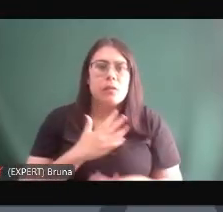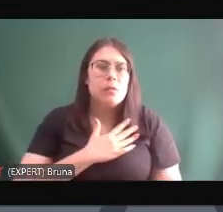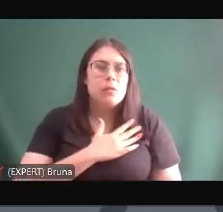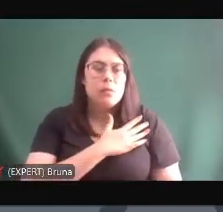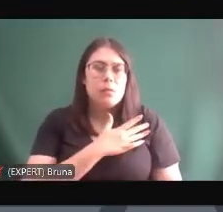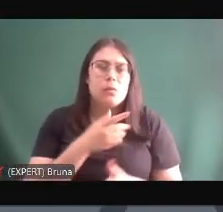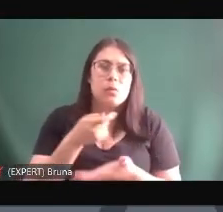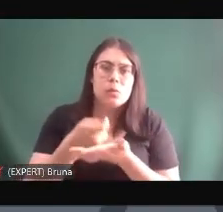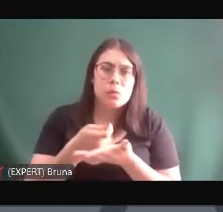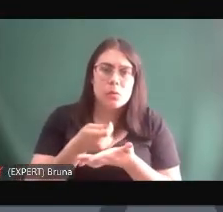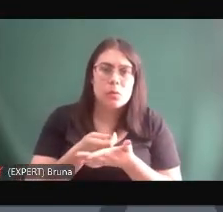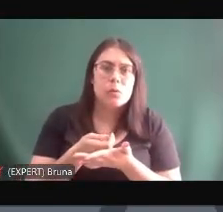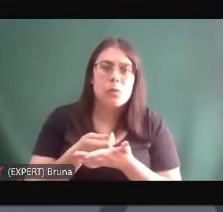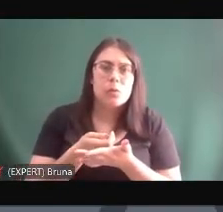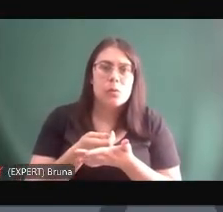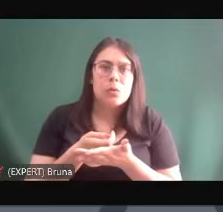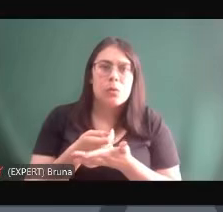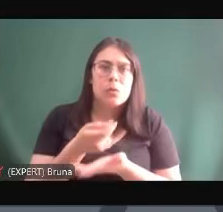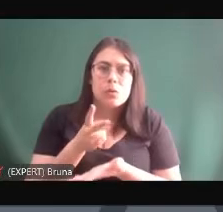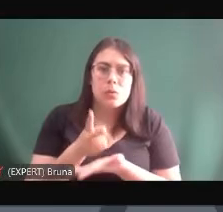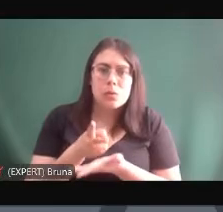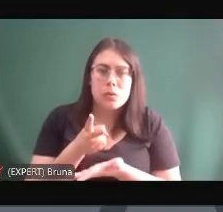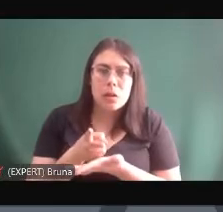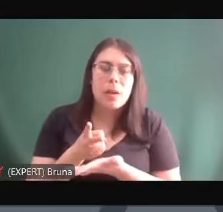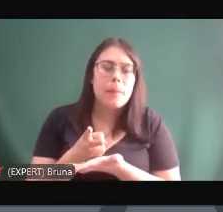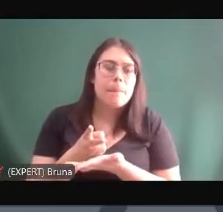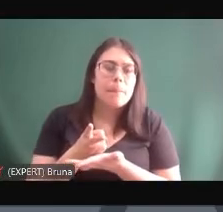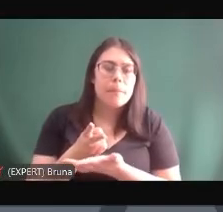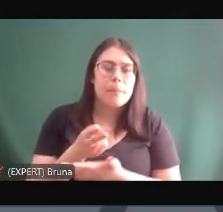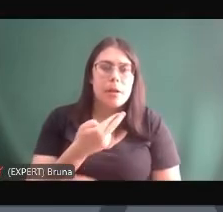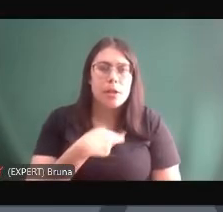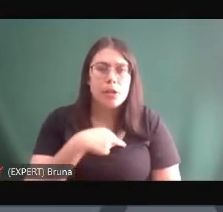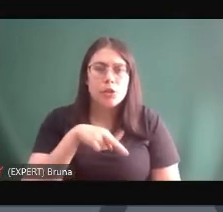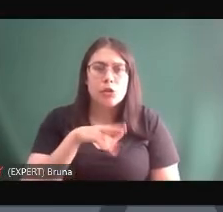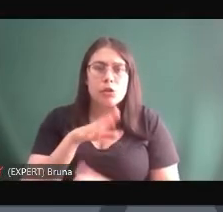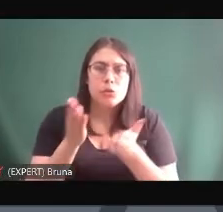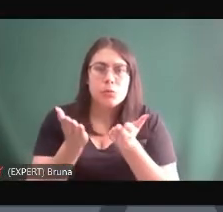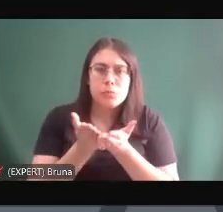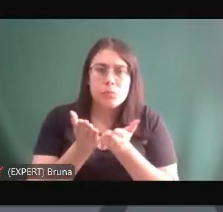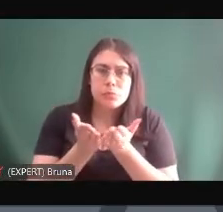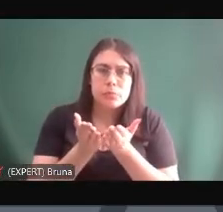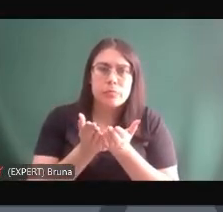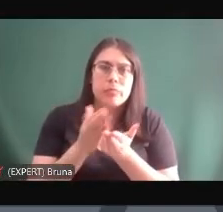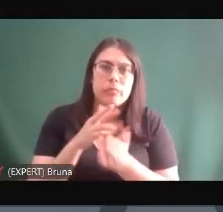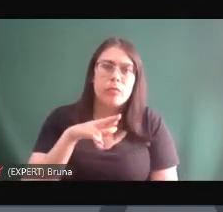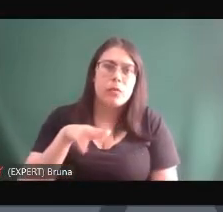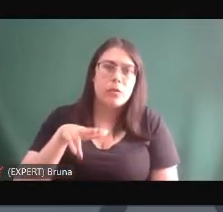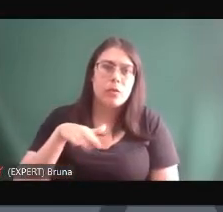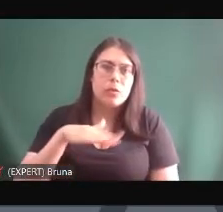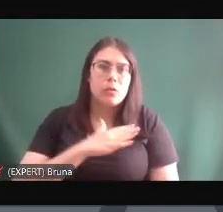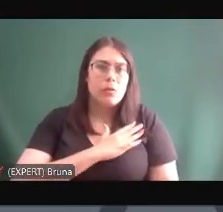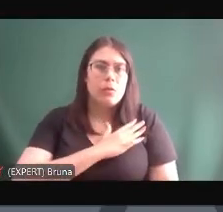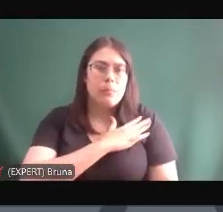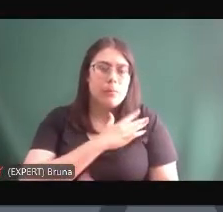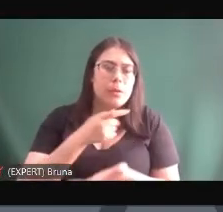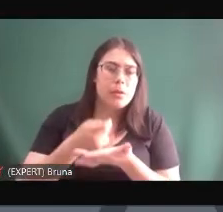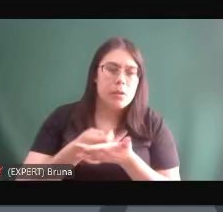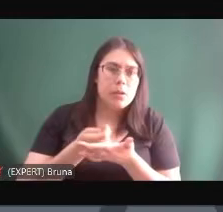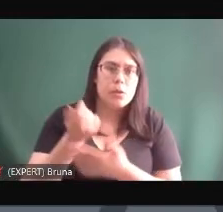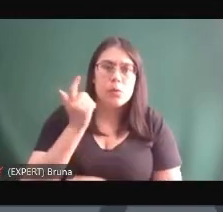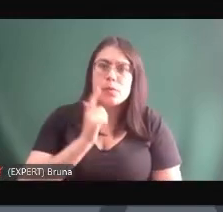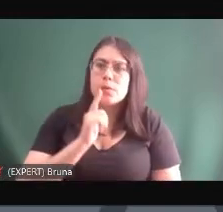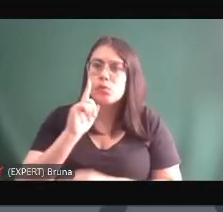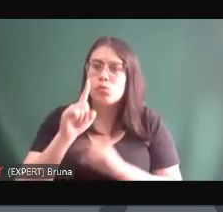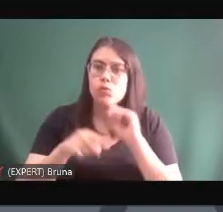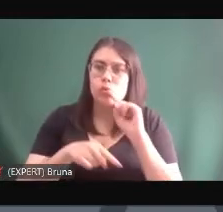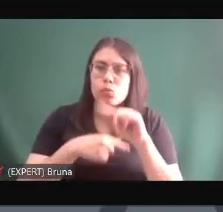a religião acena para os evangélicos mas não para essa base militarista e tem sucesso a gente está